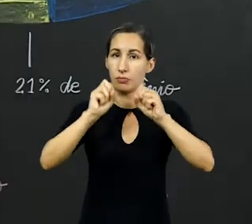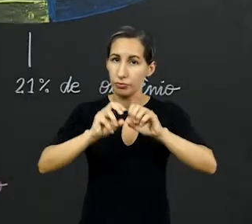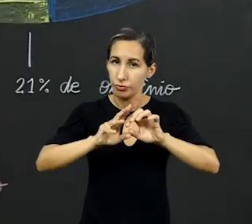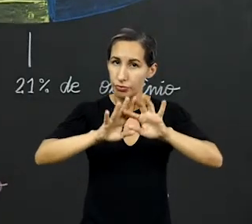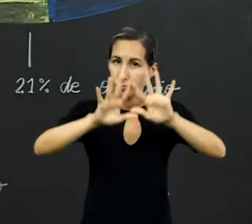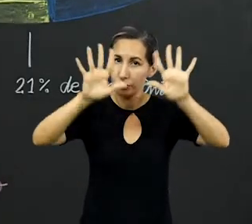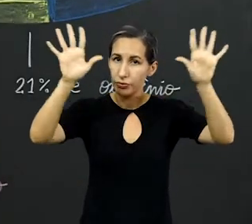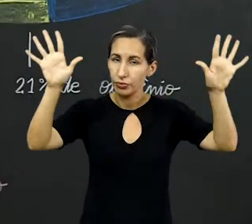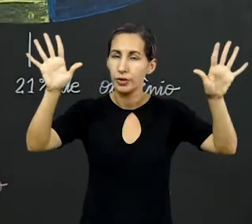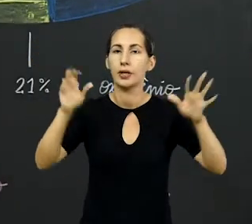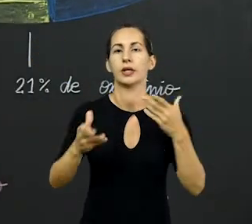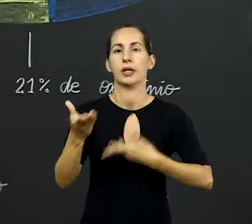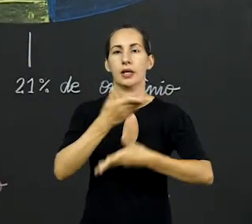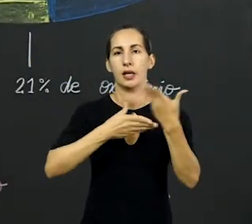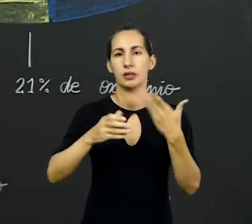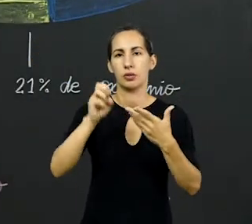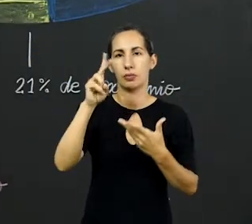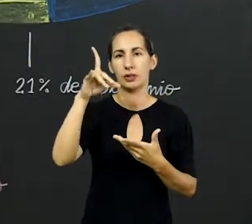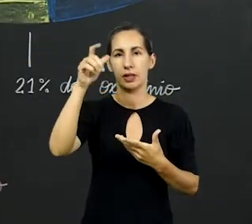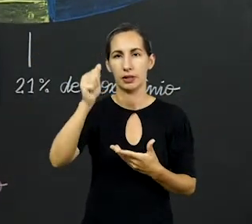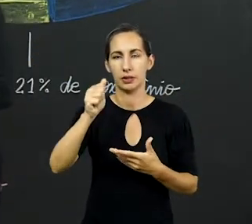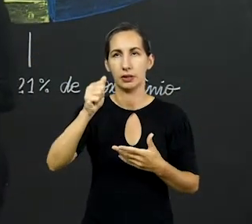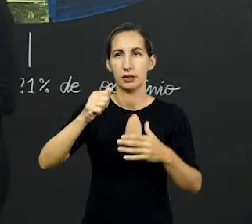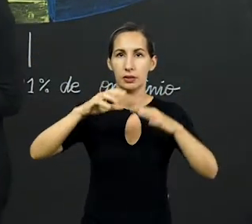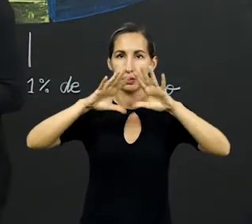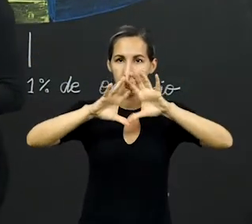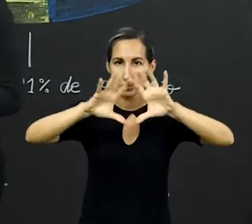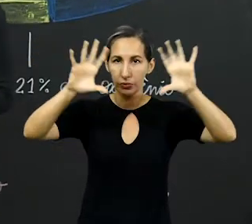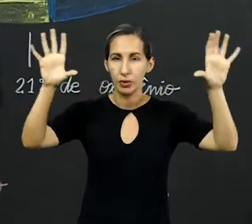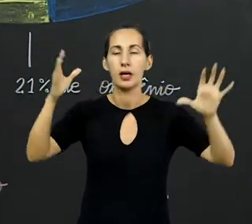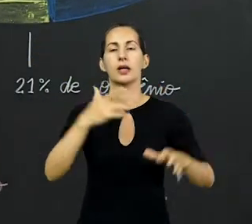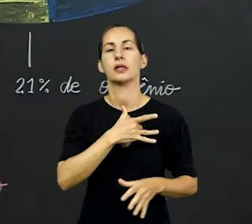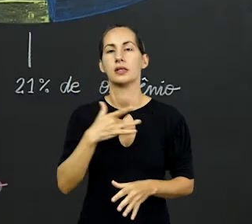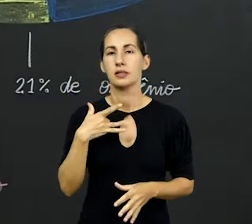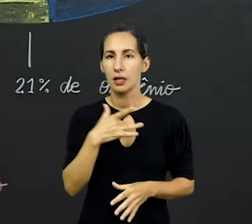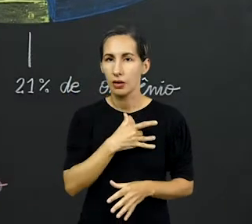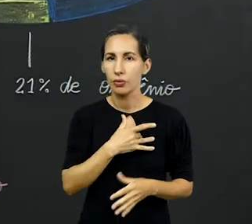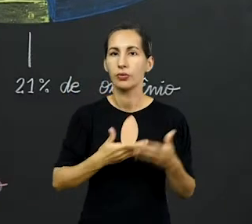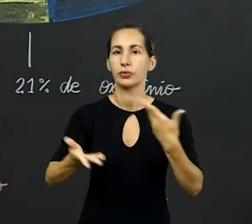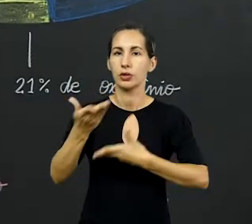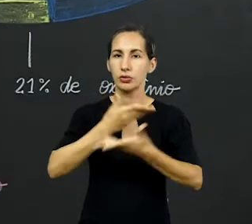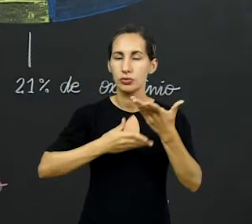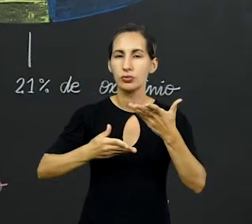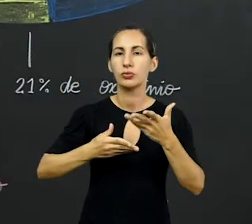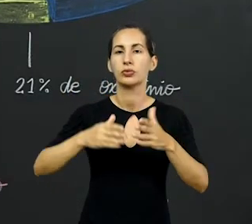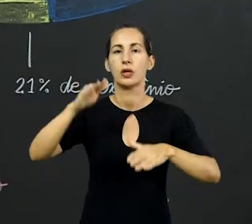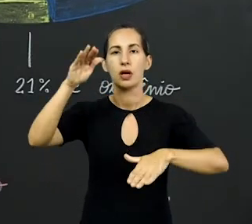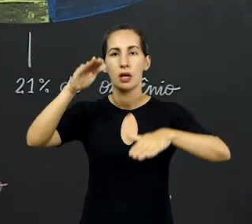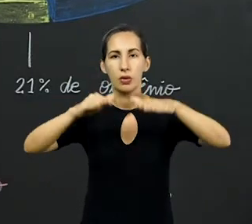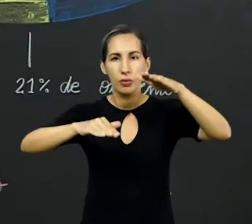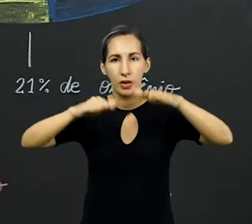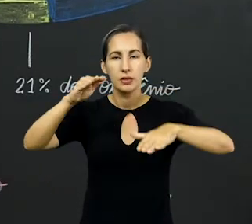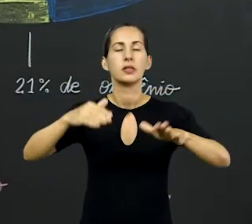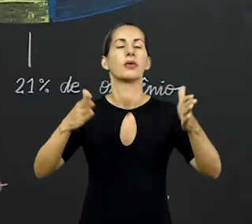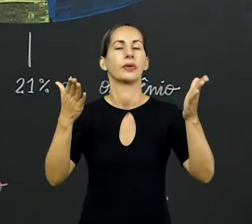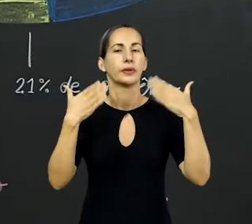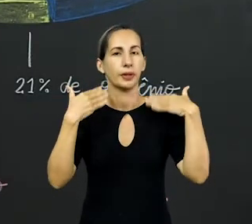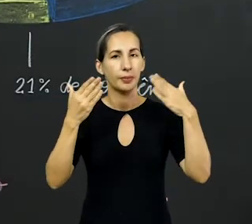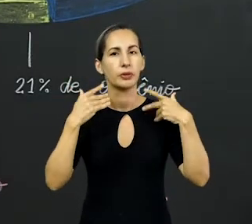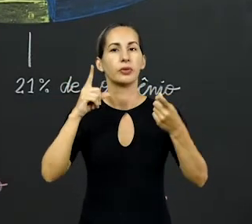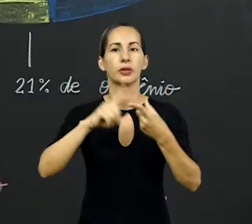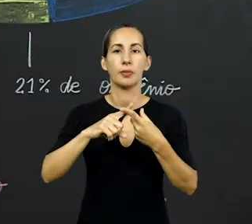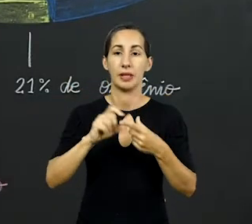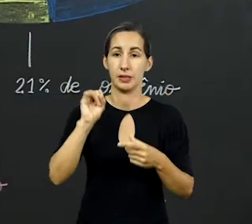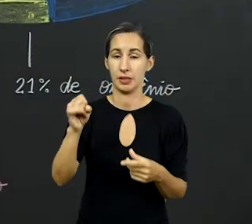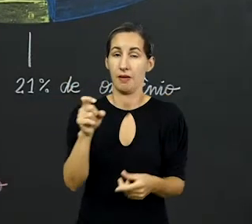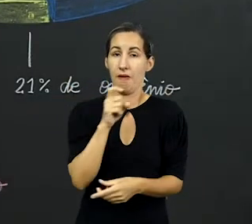fazer aí, tem essa relação da umidade relativa do ar e a saúde. Ele ajuda na regulação da temperatura também. Então, se está